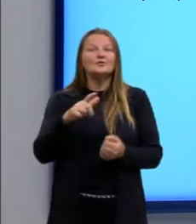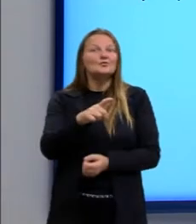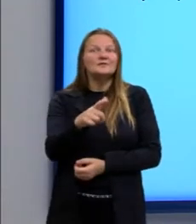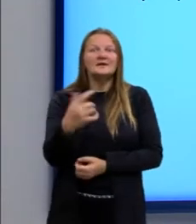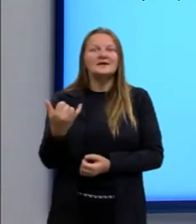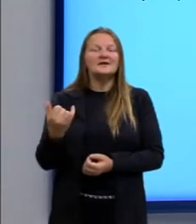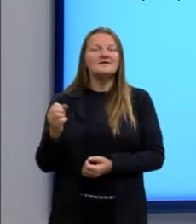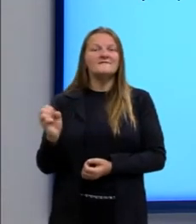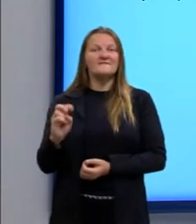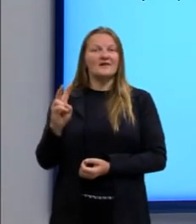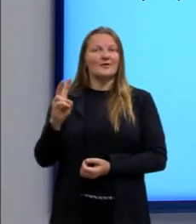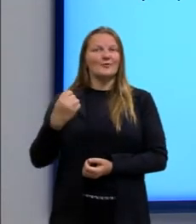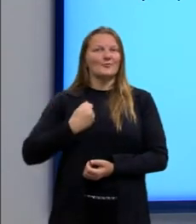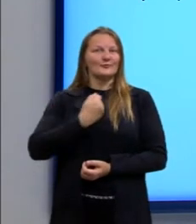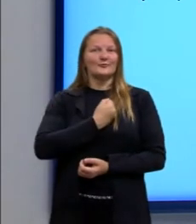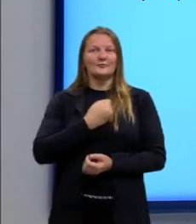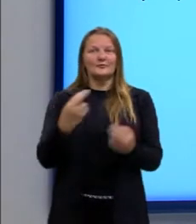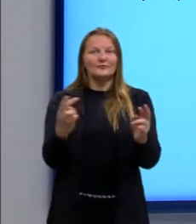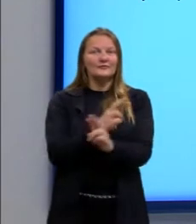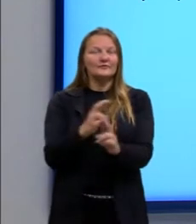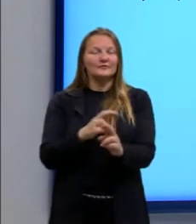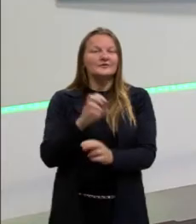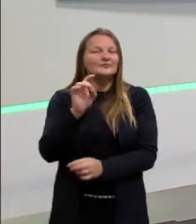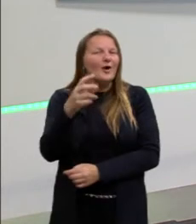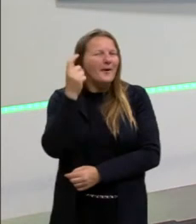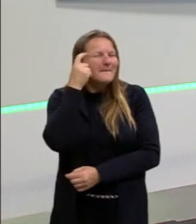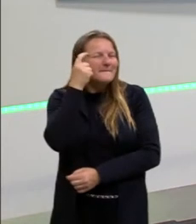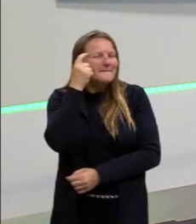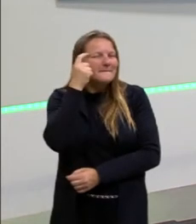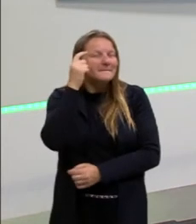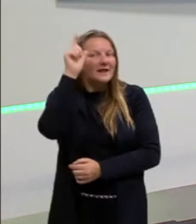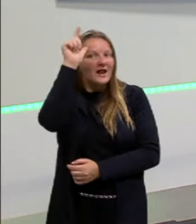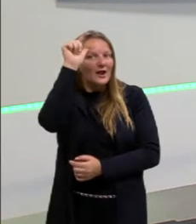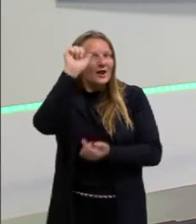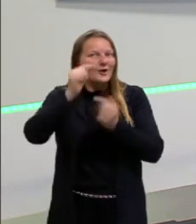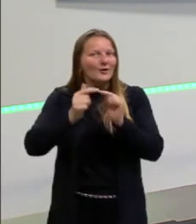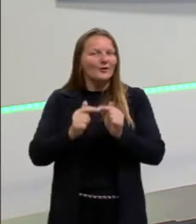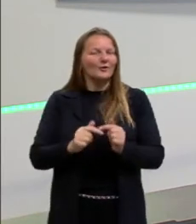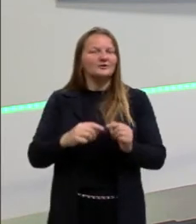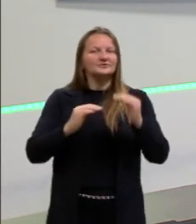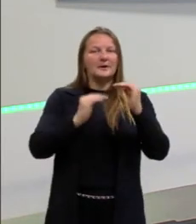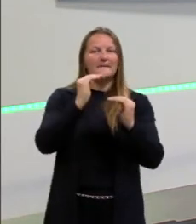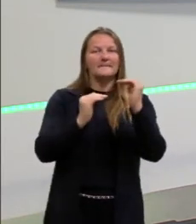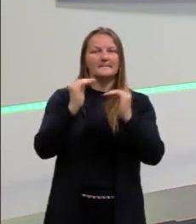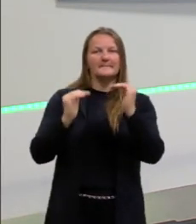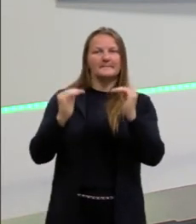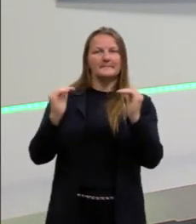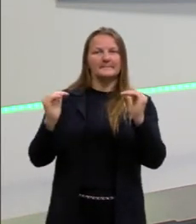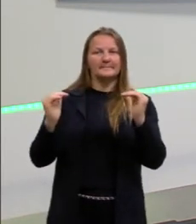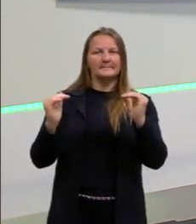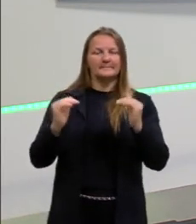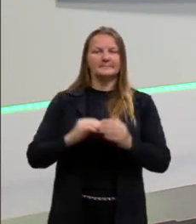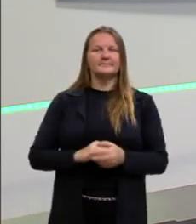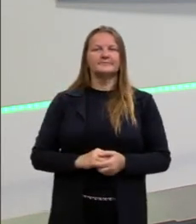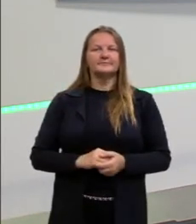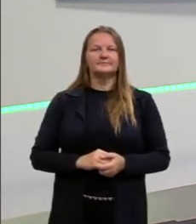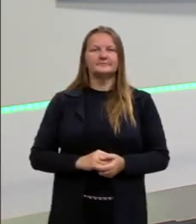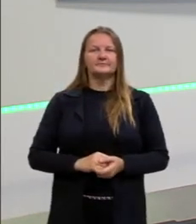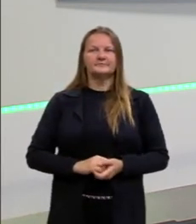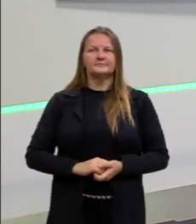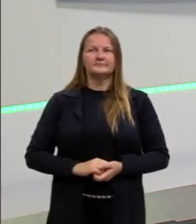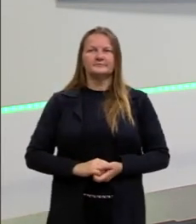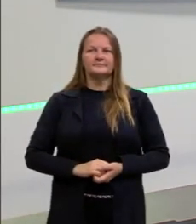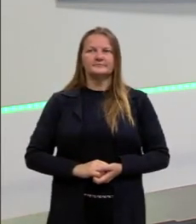envolvidos, certo? Então, uma questão que envolve muito a proporcionalidade, certo? A gente já vai ver isso.